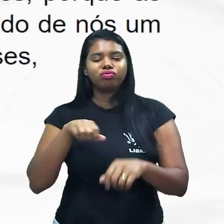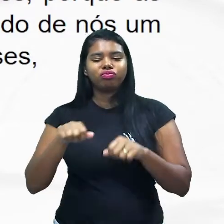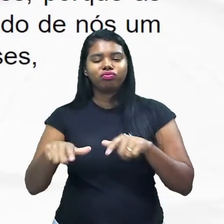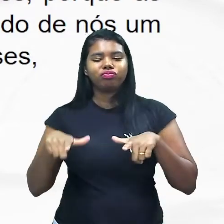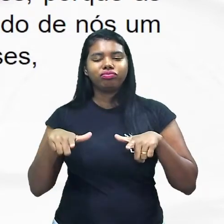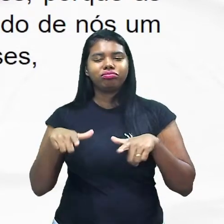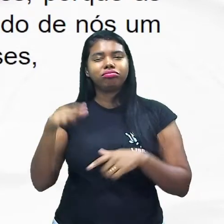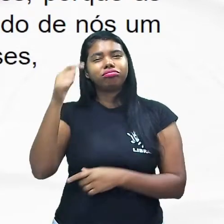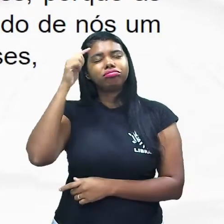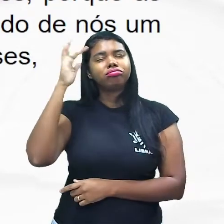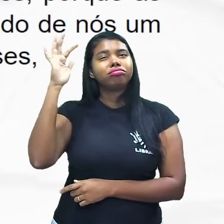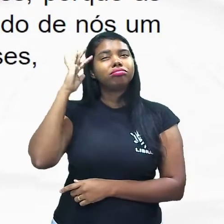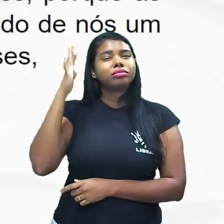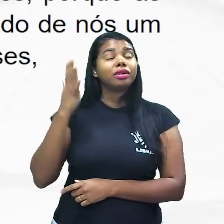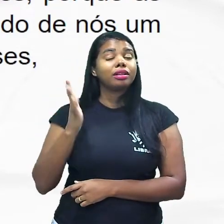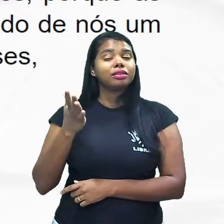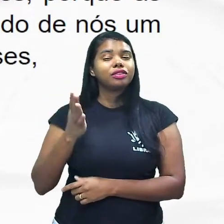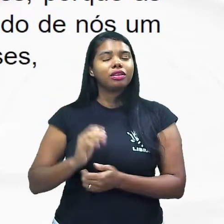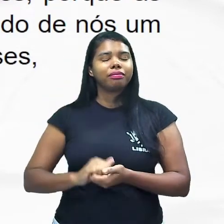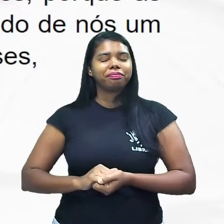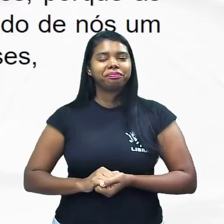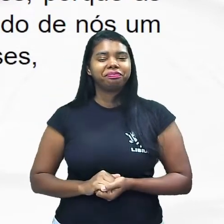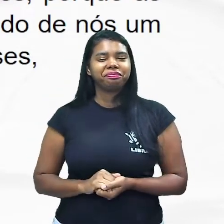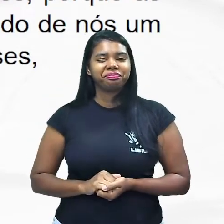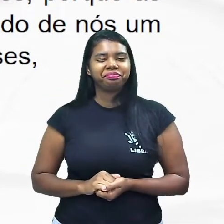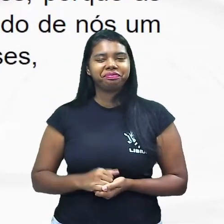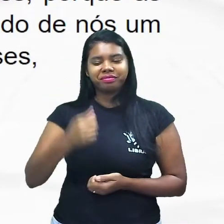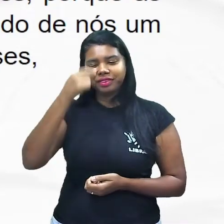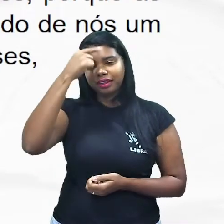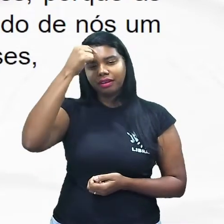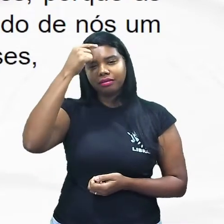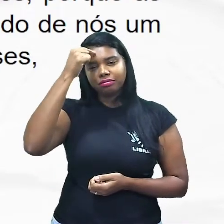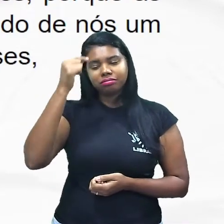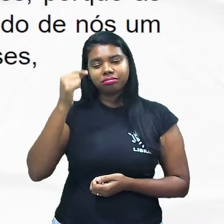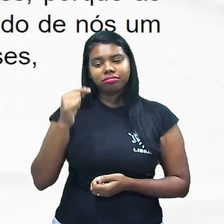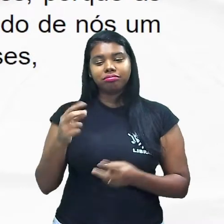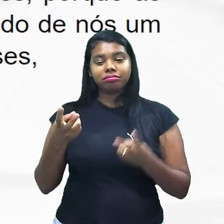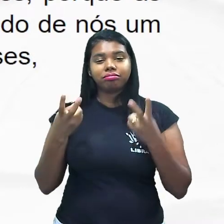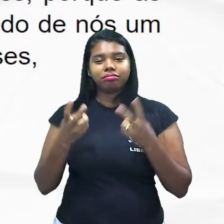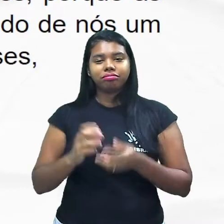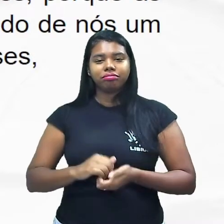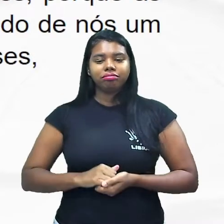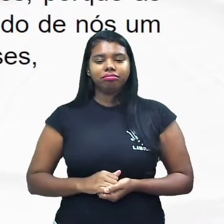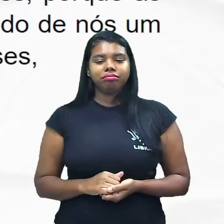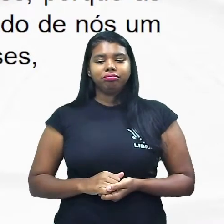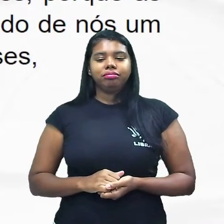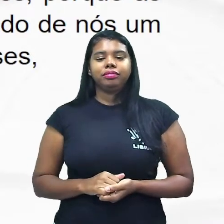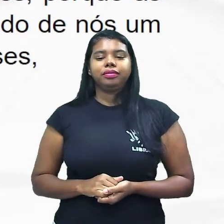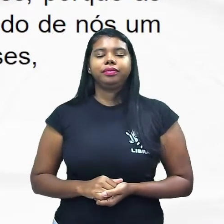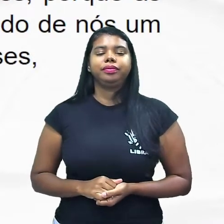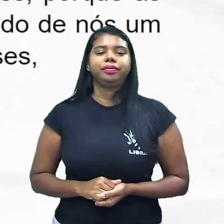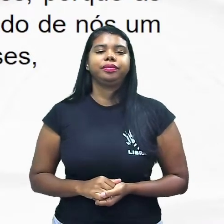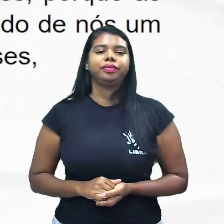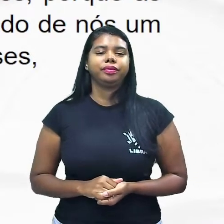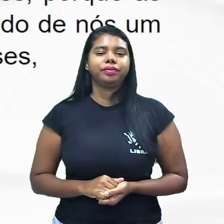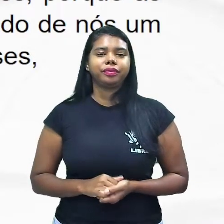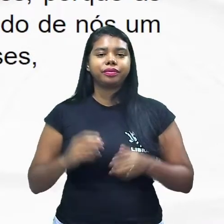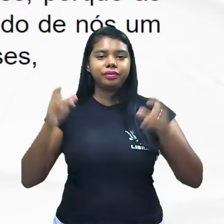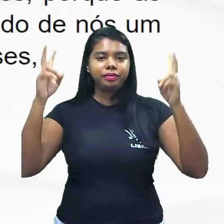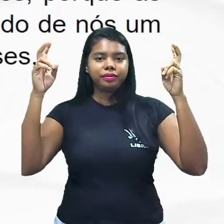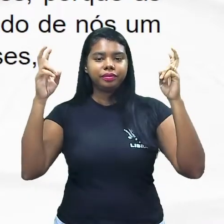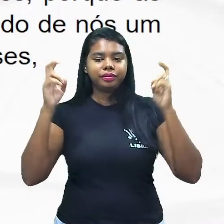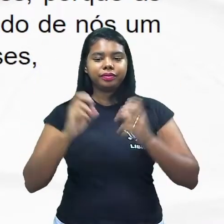começar a pensar já na área de atuação esse é um texto bem interessante ele diz o seguinte ele diz assim esse tema